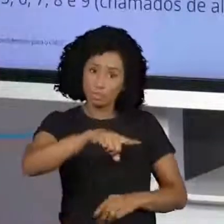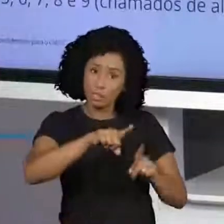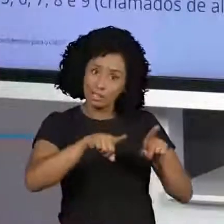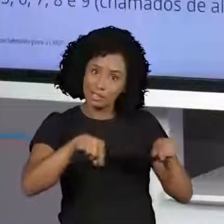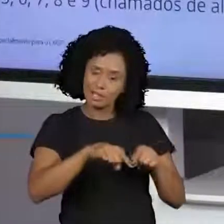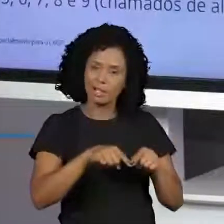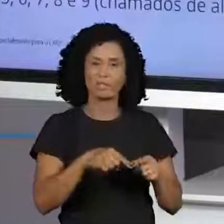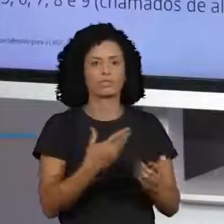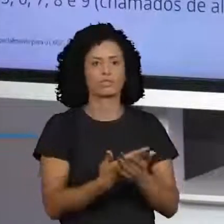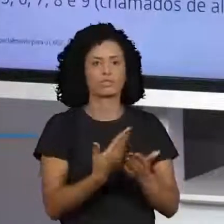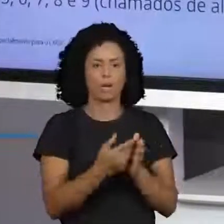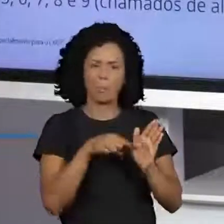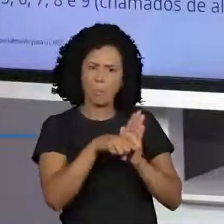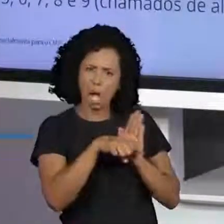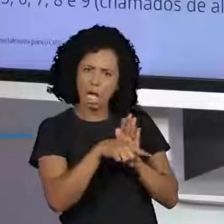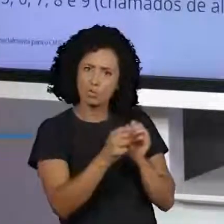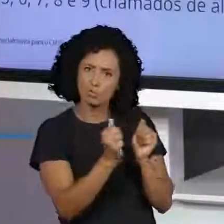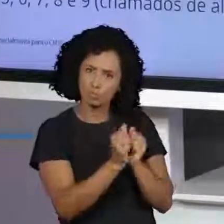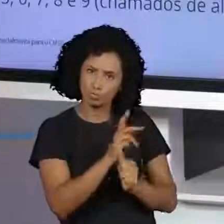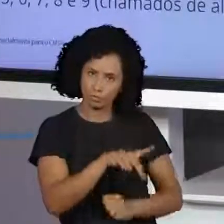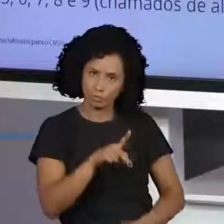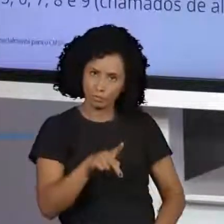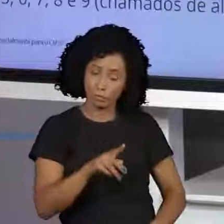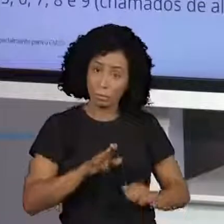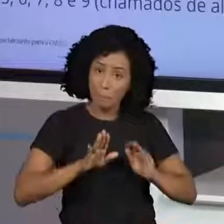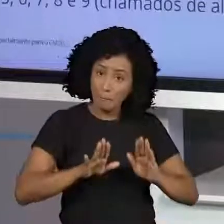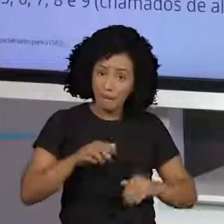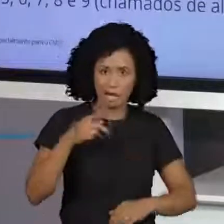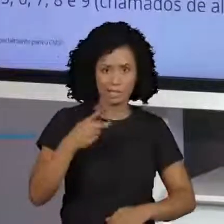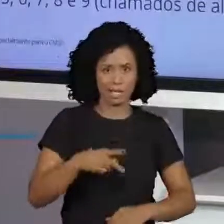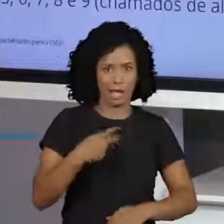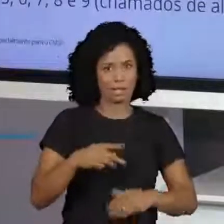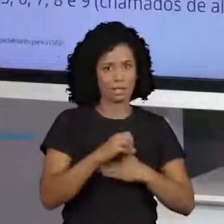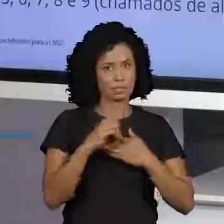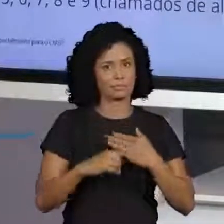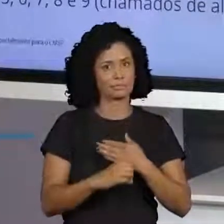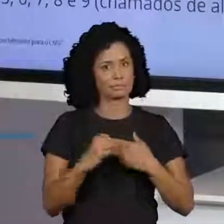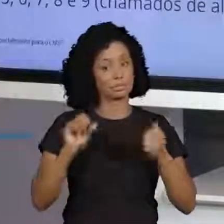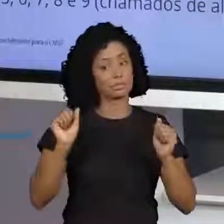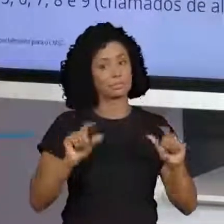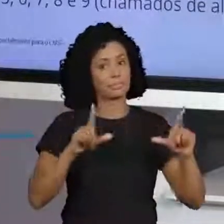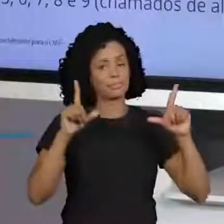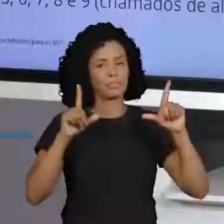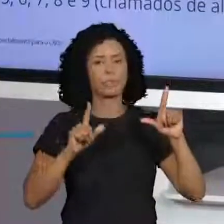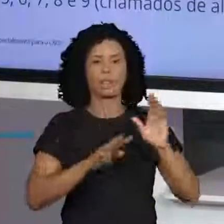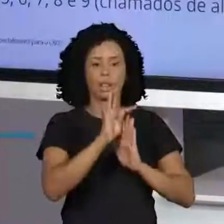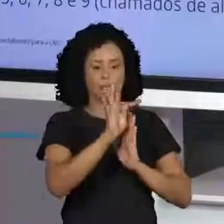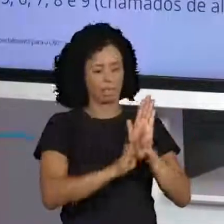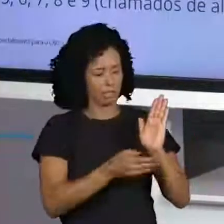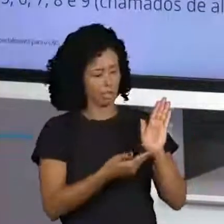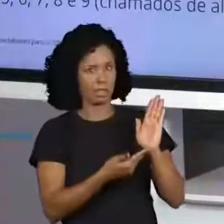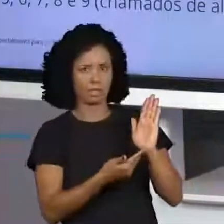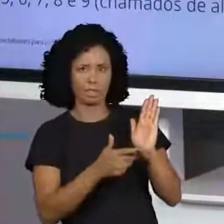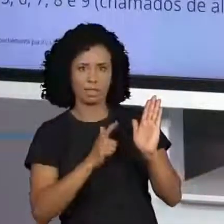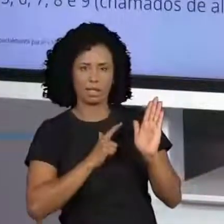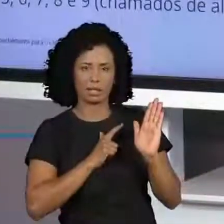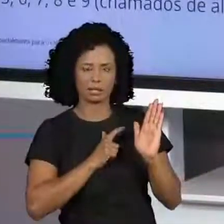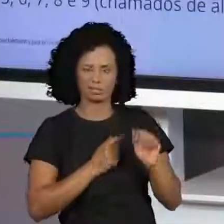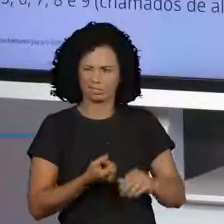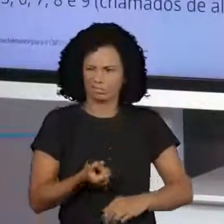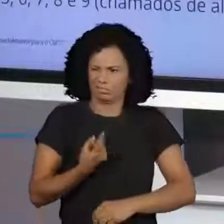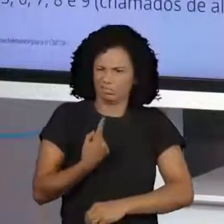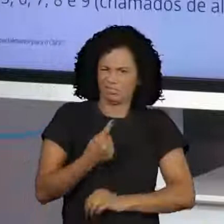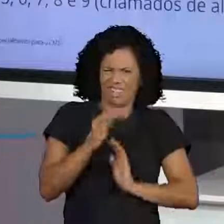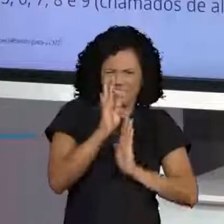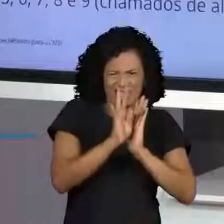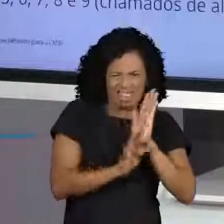descobrir com o seu professor. professor, mas aqui na nossa tela a gente tem um texto. E professor, aula de matemática com texto?